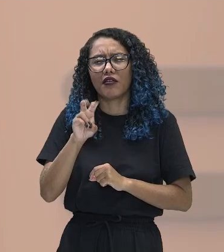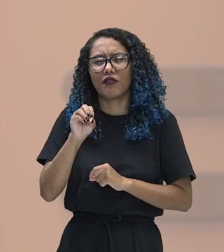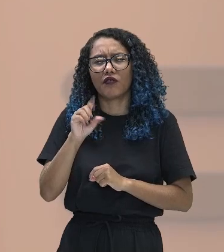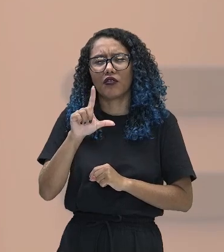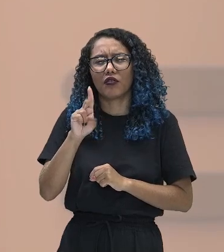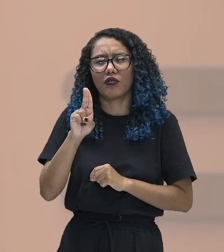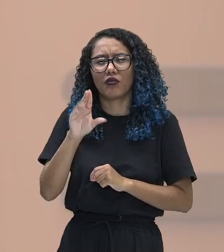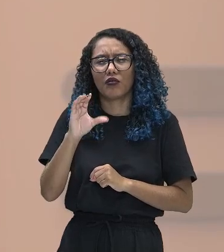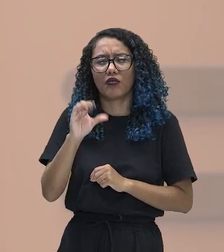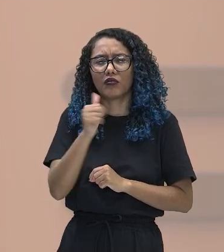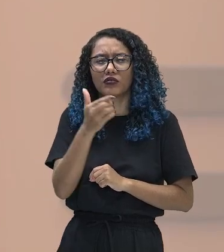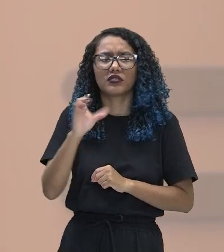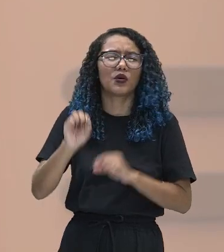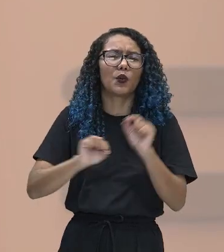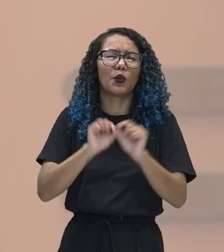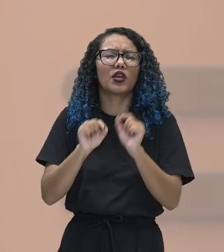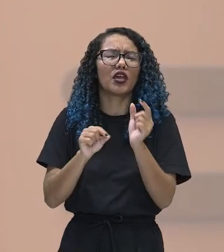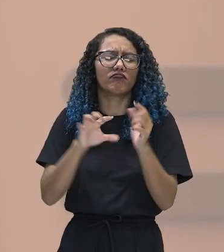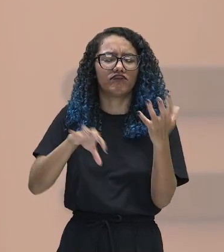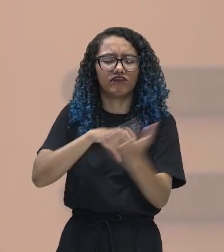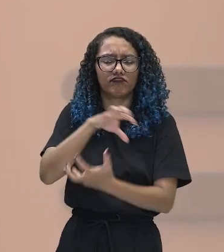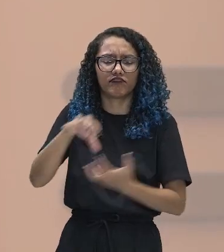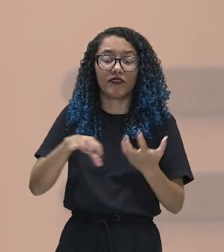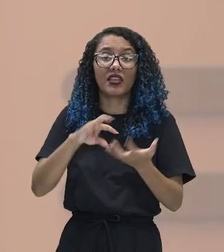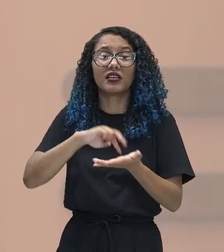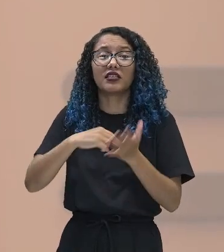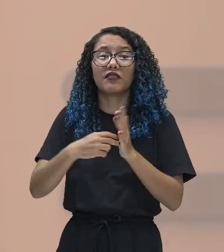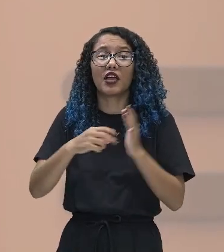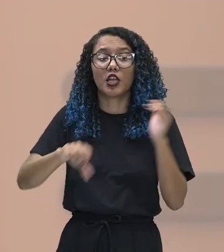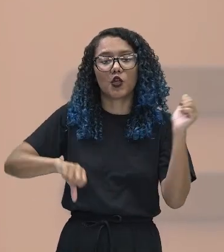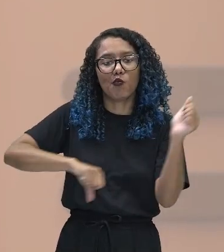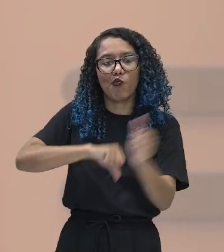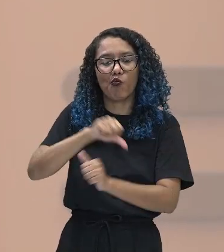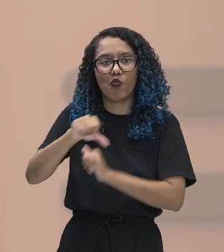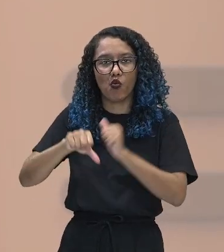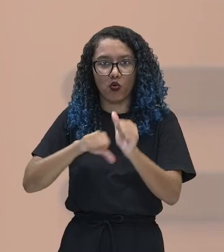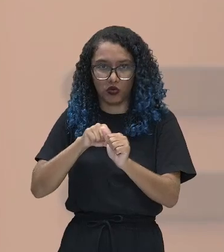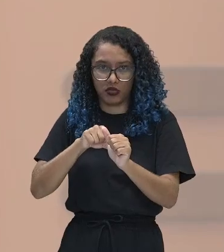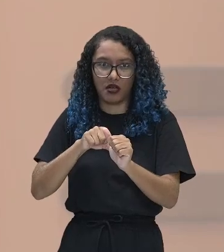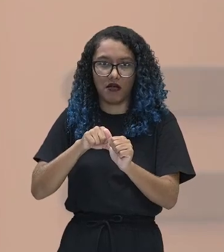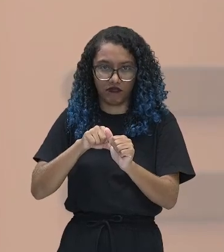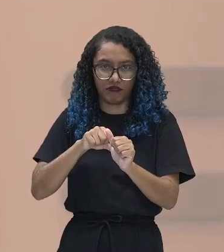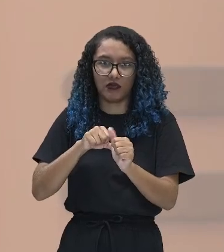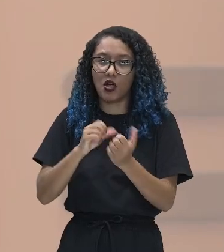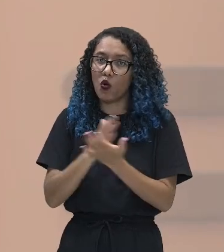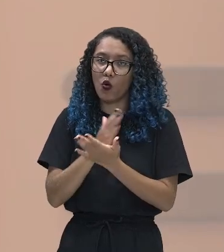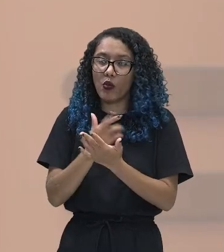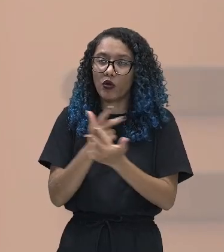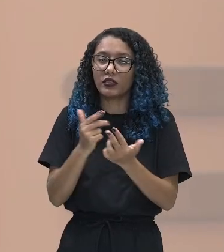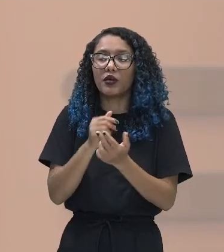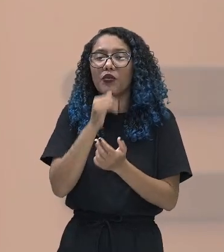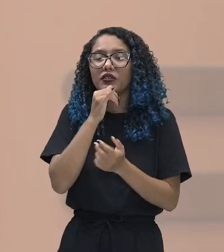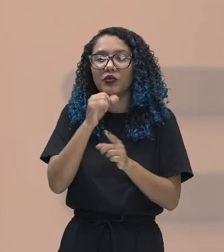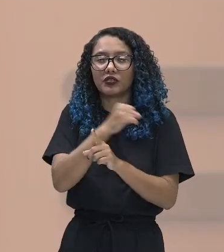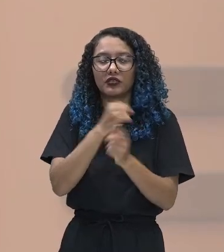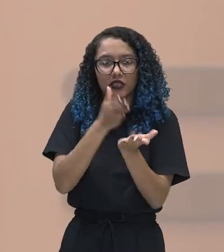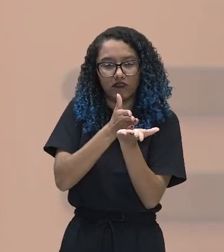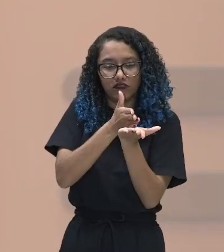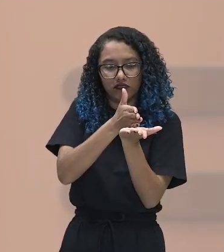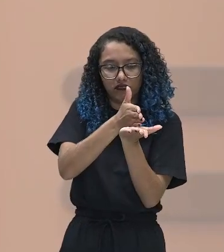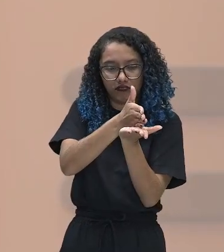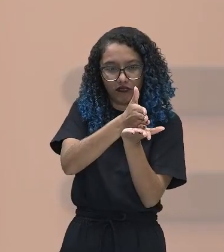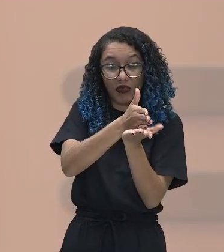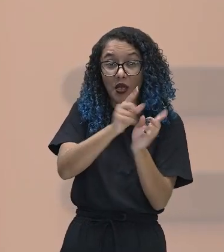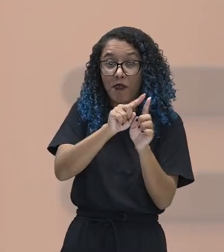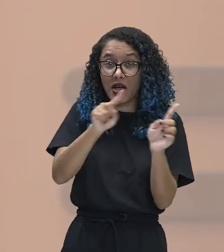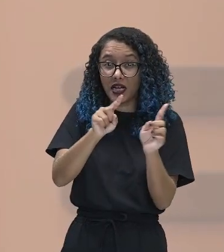revolução é quando algo muda completamente de direção. Uma sociedade caminha em uma direção, de repente